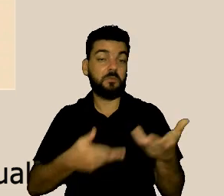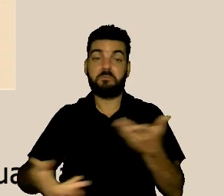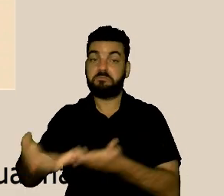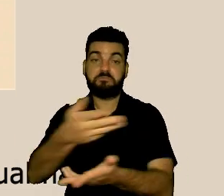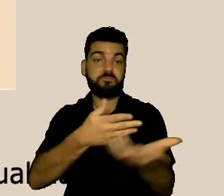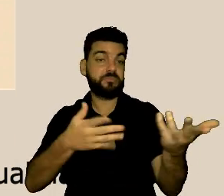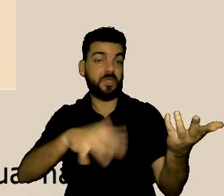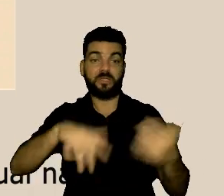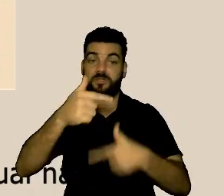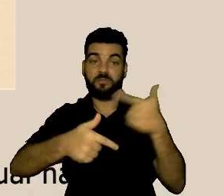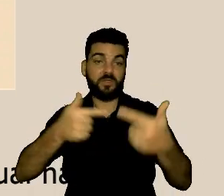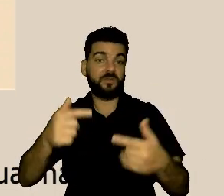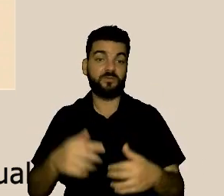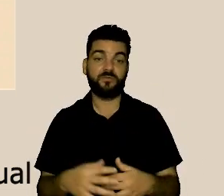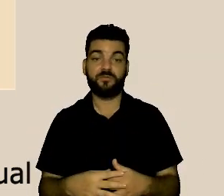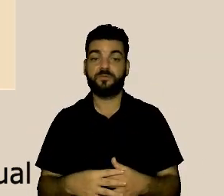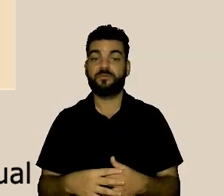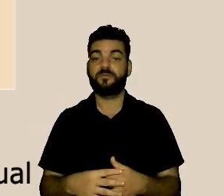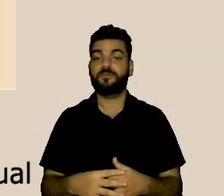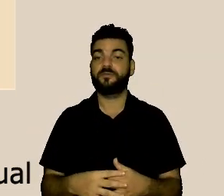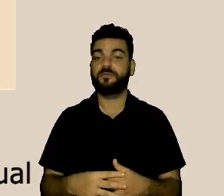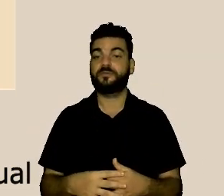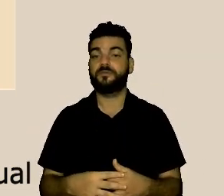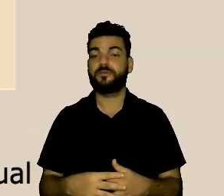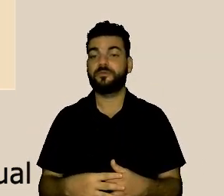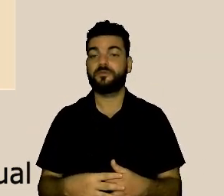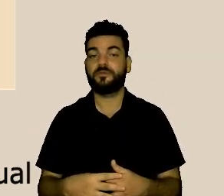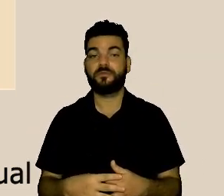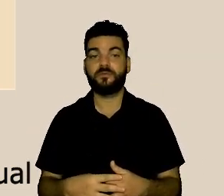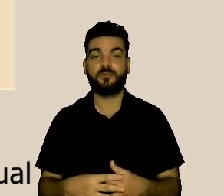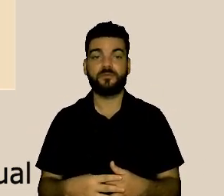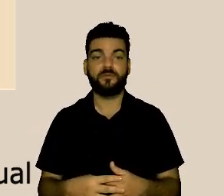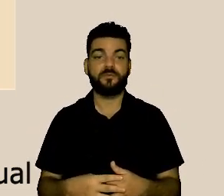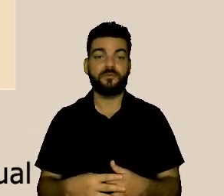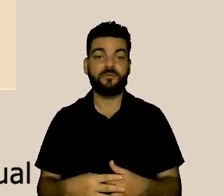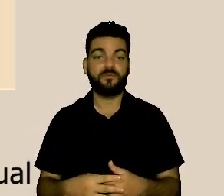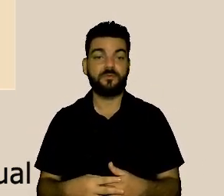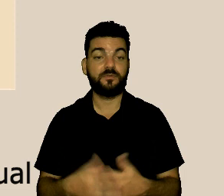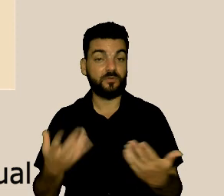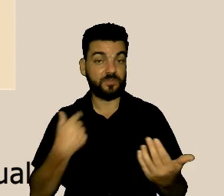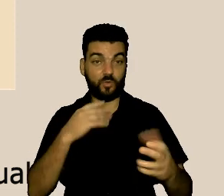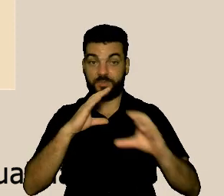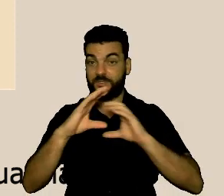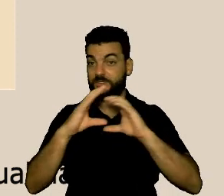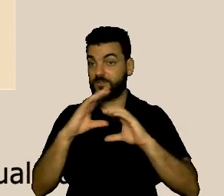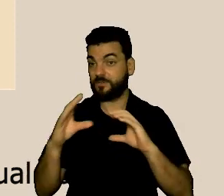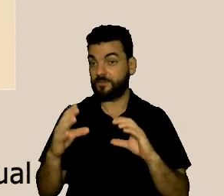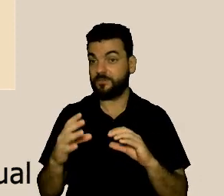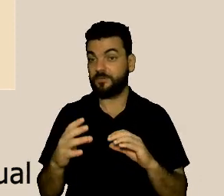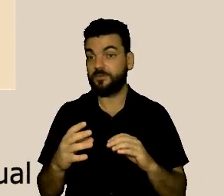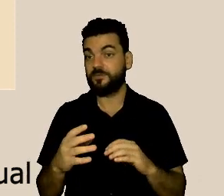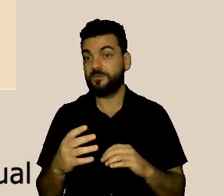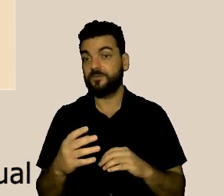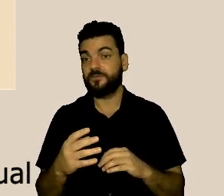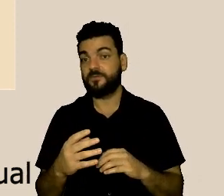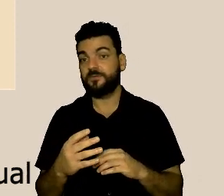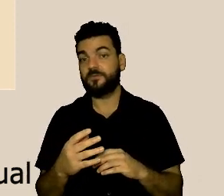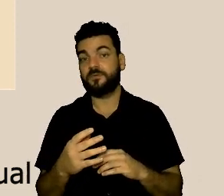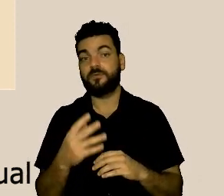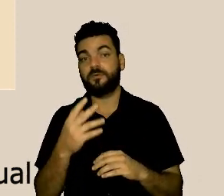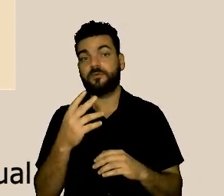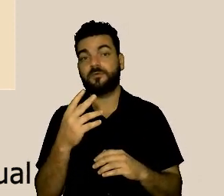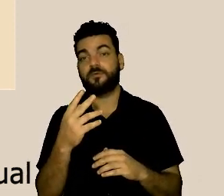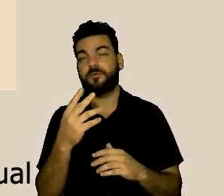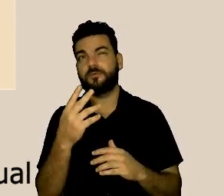meu ambiente de trabalho então se a gente tem uma comunicação certamente a nossa comunicação